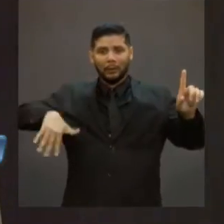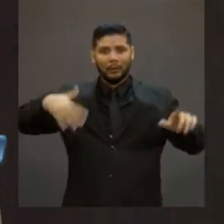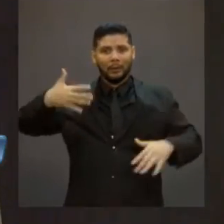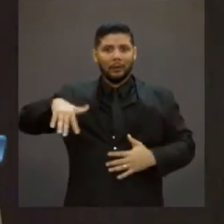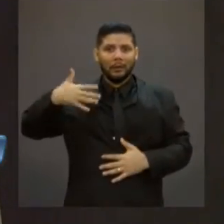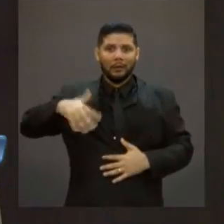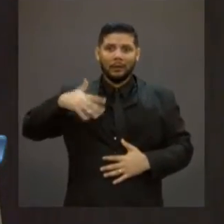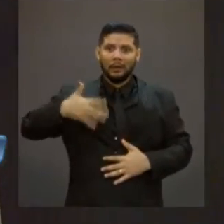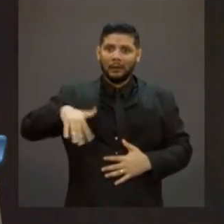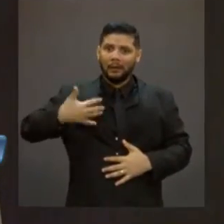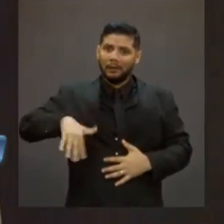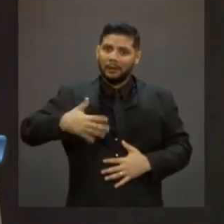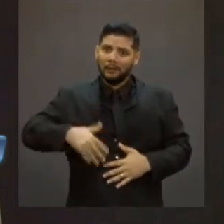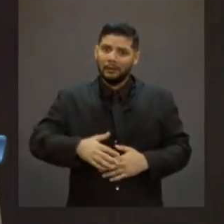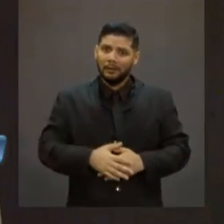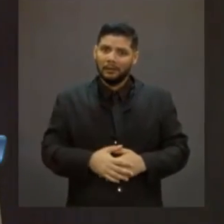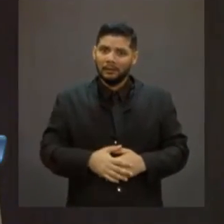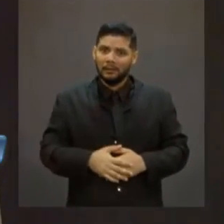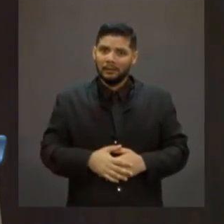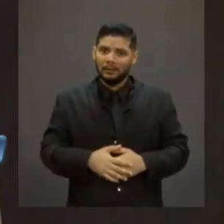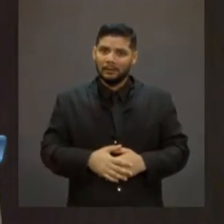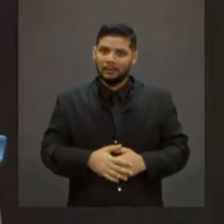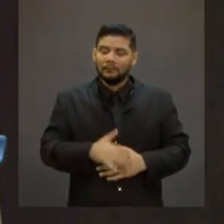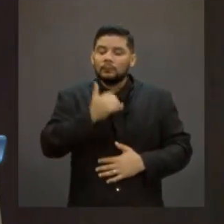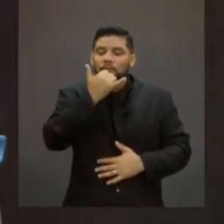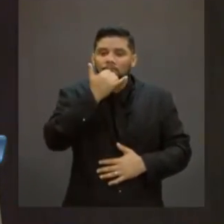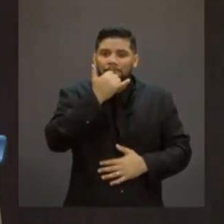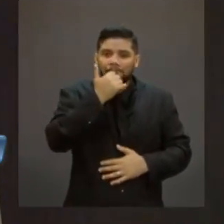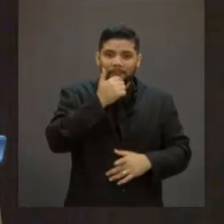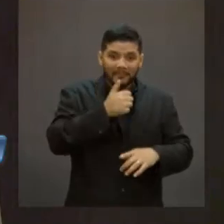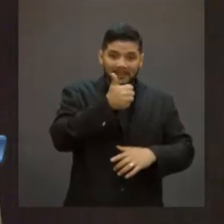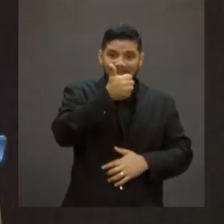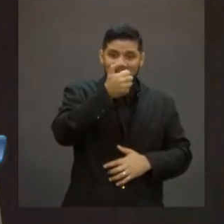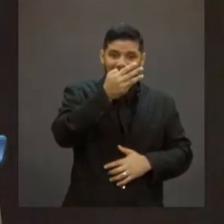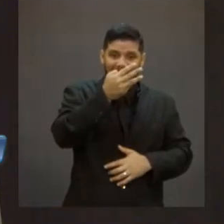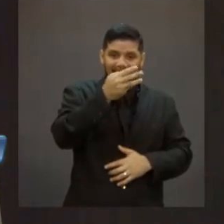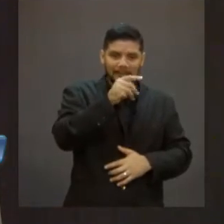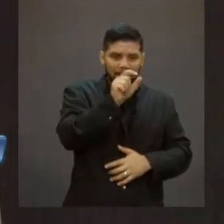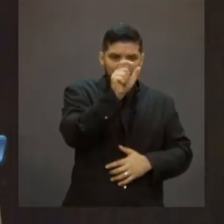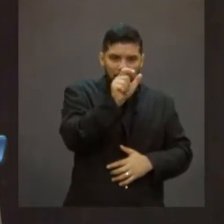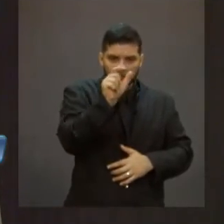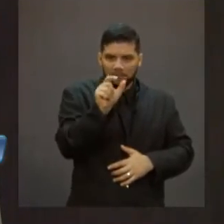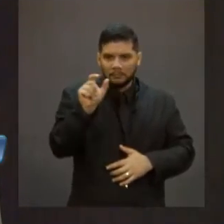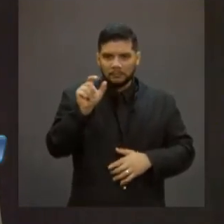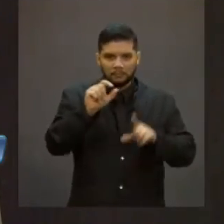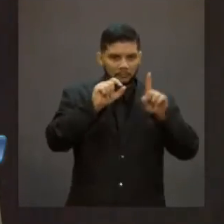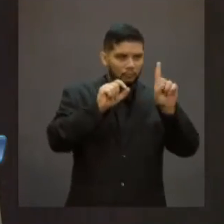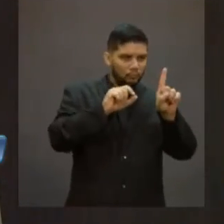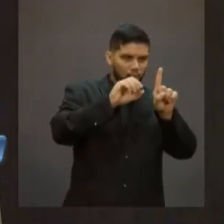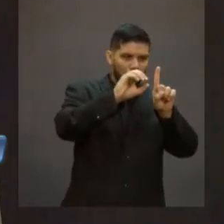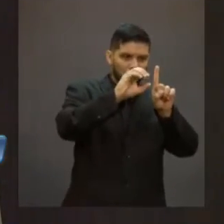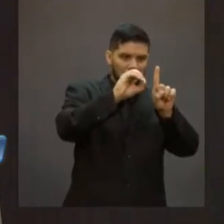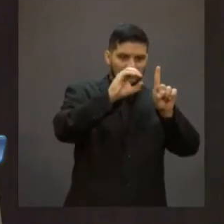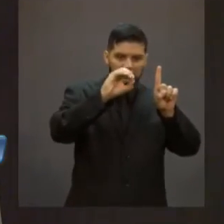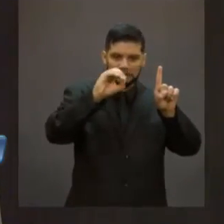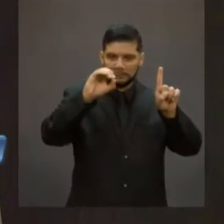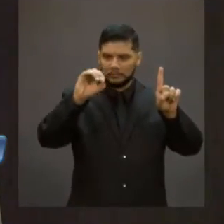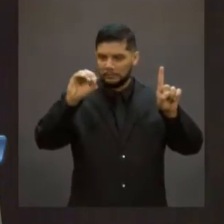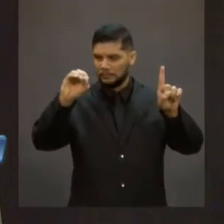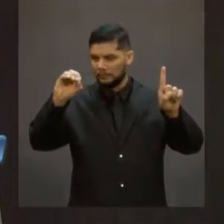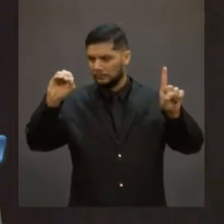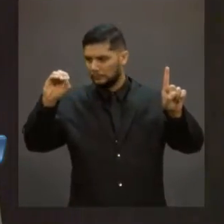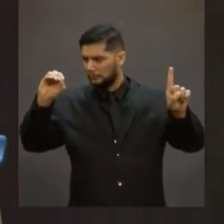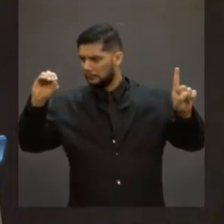É uma quantia, são 13 algarismos, perdão. É uma quantia, eu digo isso, representa